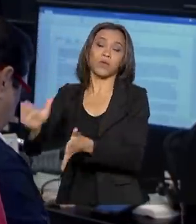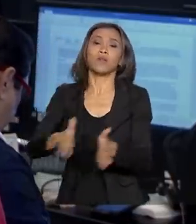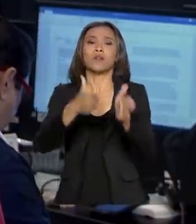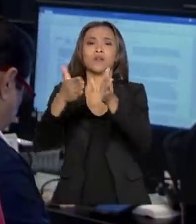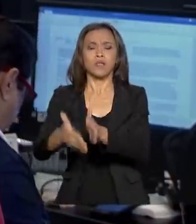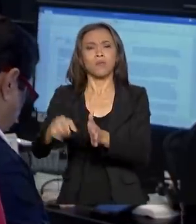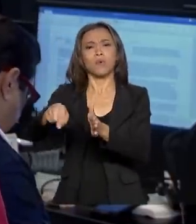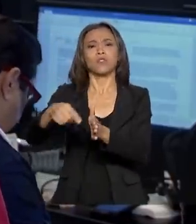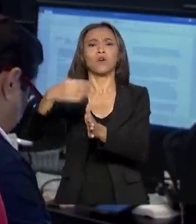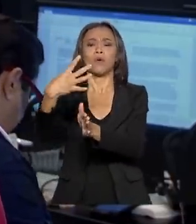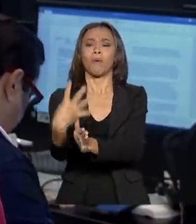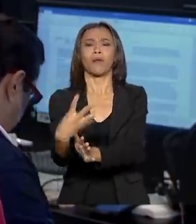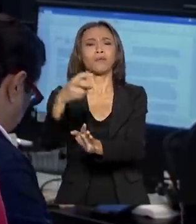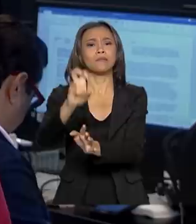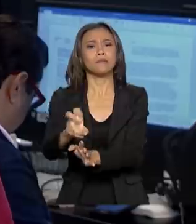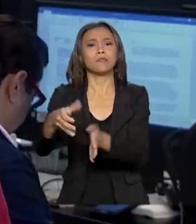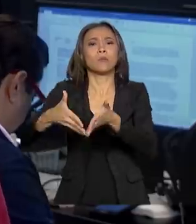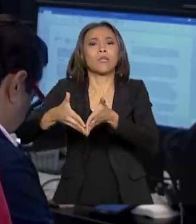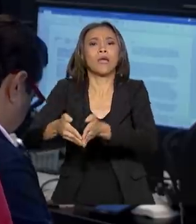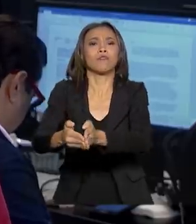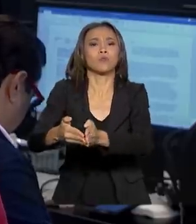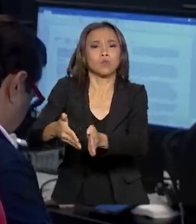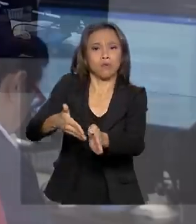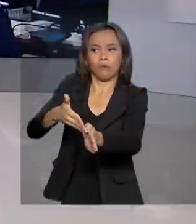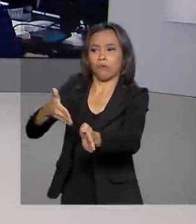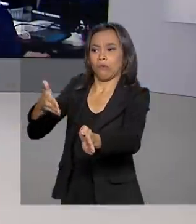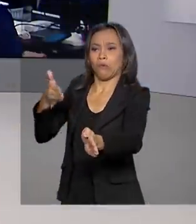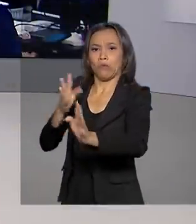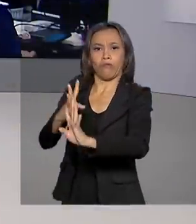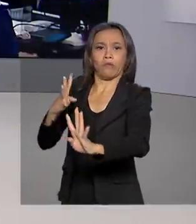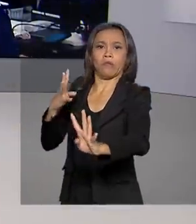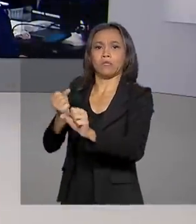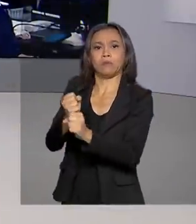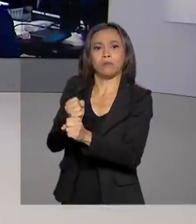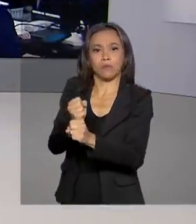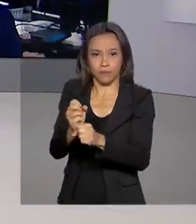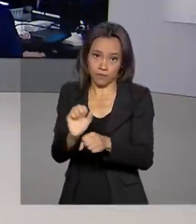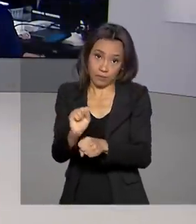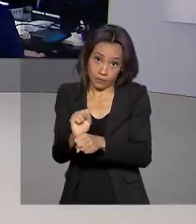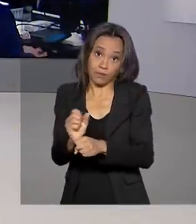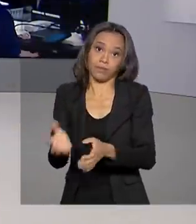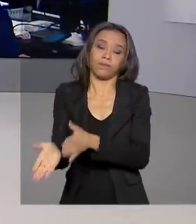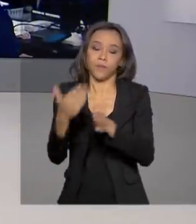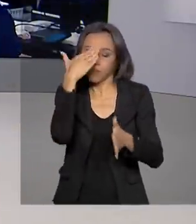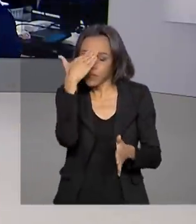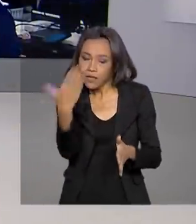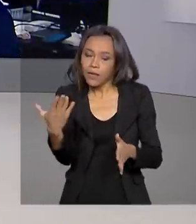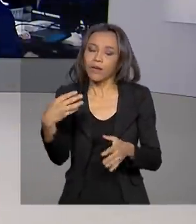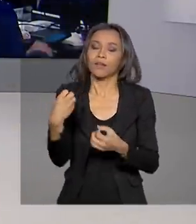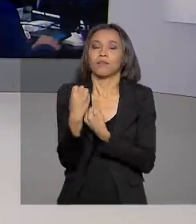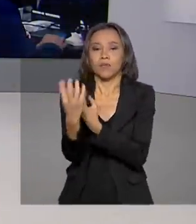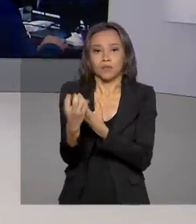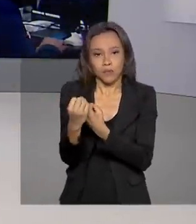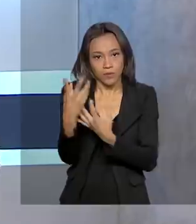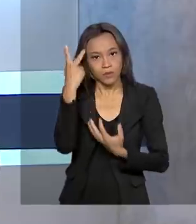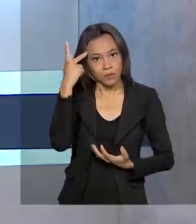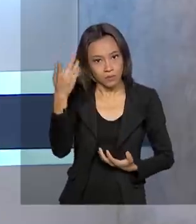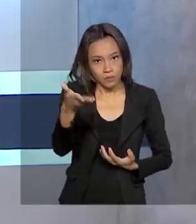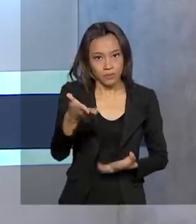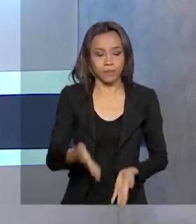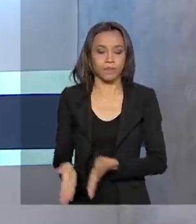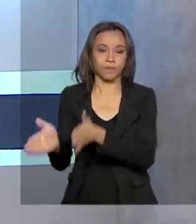baixo, 45 navios. Renata. Obrigada, Raquel, pelas suas informações ao vivo, direto de São Paulo.